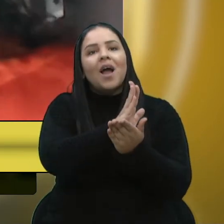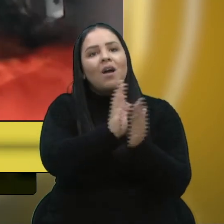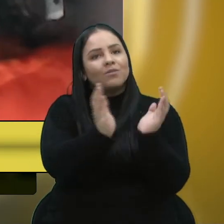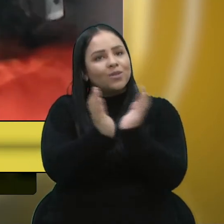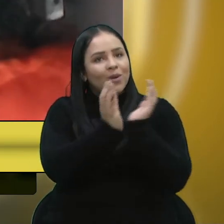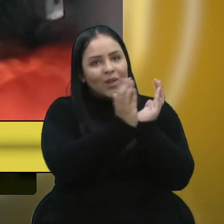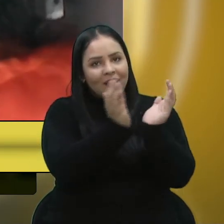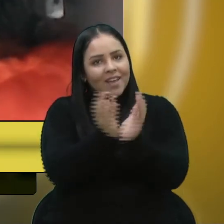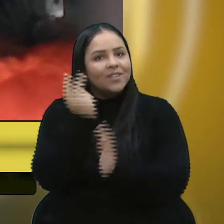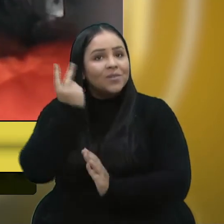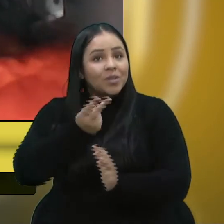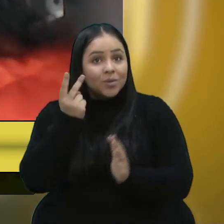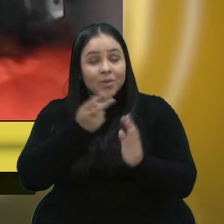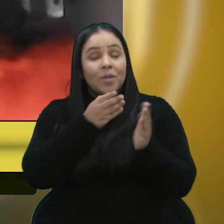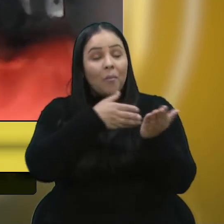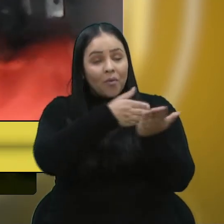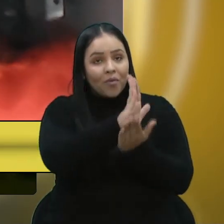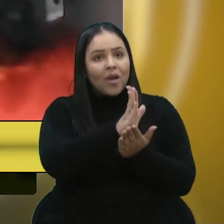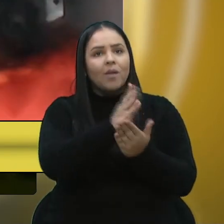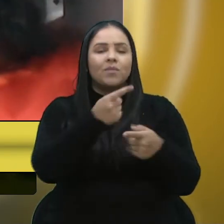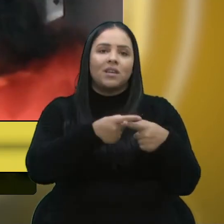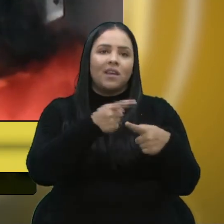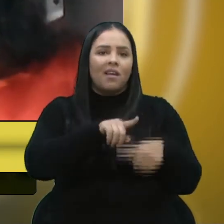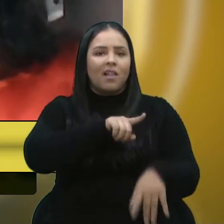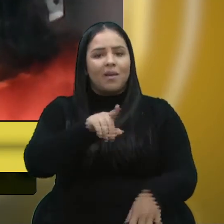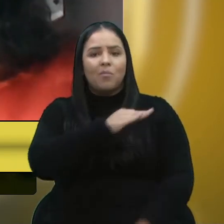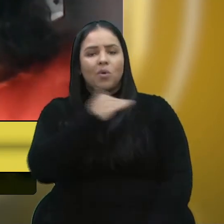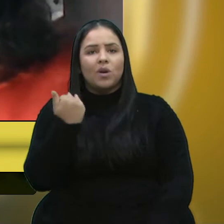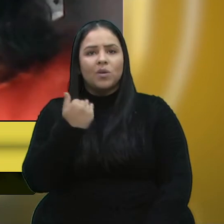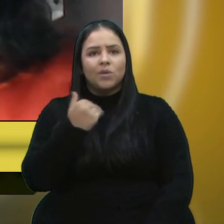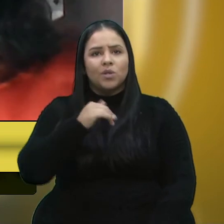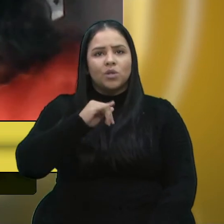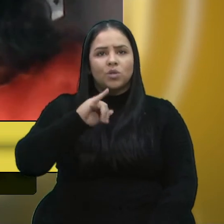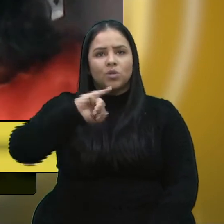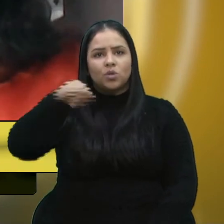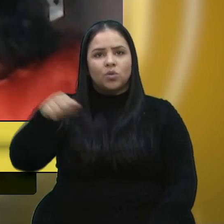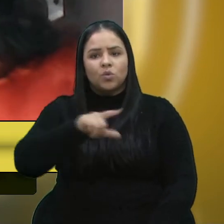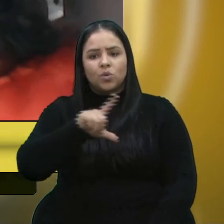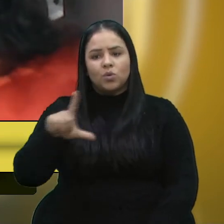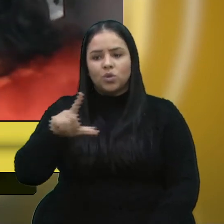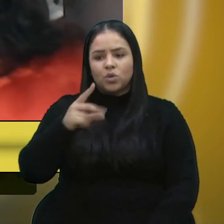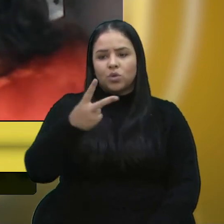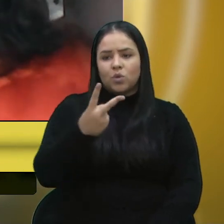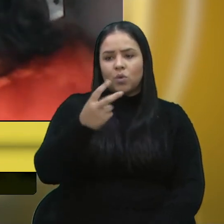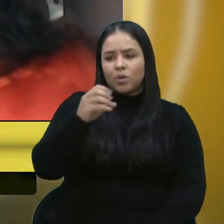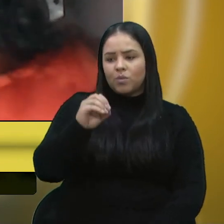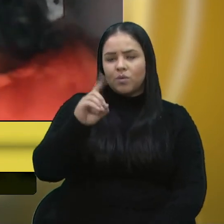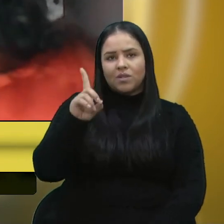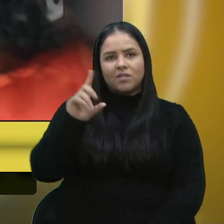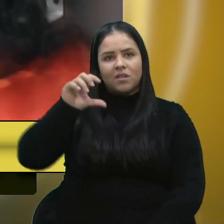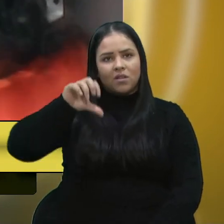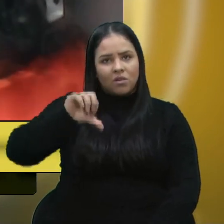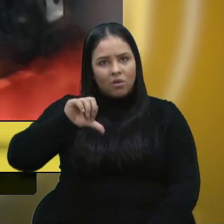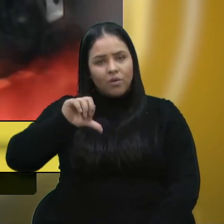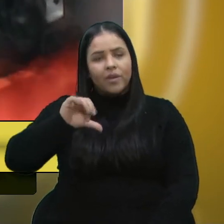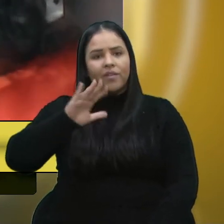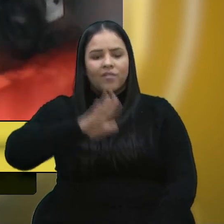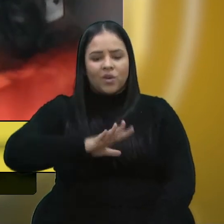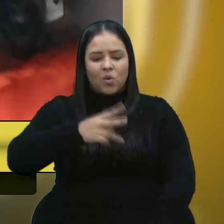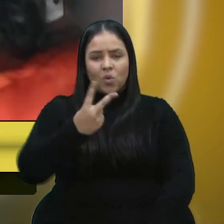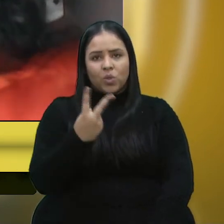vereadores. Ela acabou vindo a óbito em julho de 2019, deixando, então, dois filhos